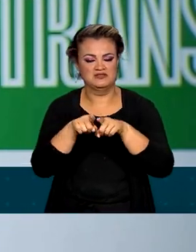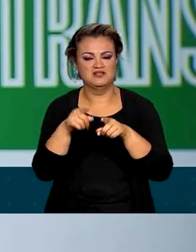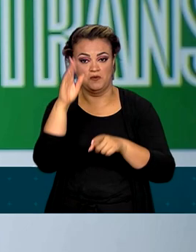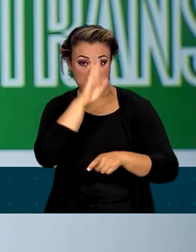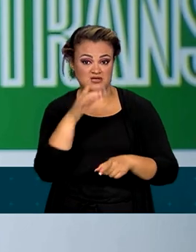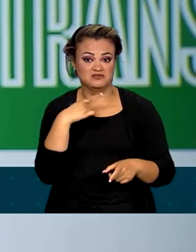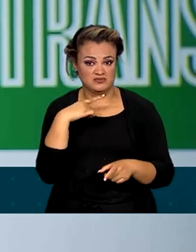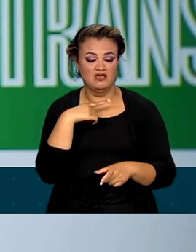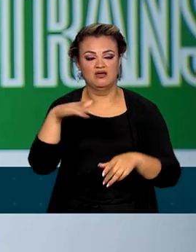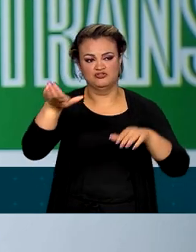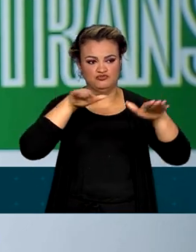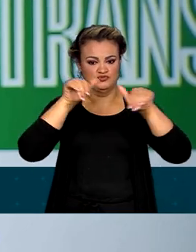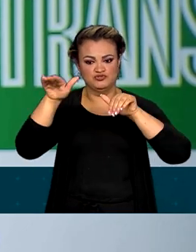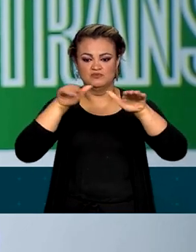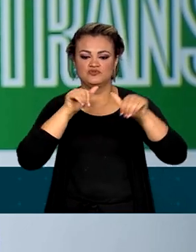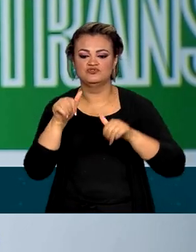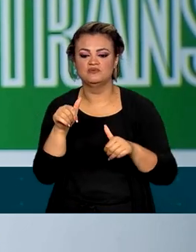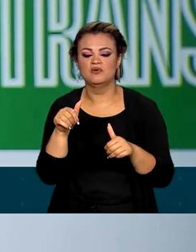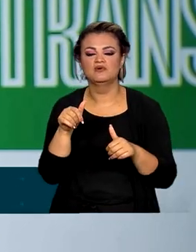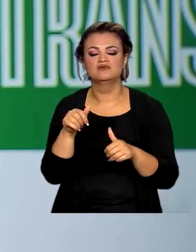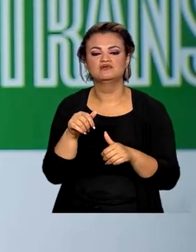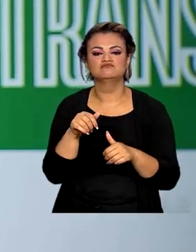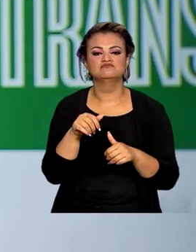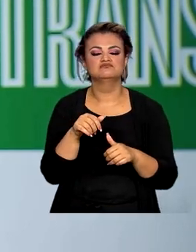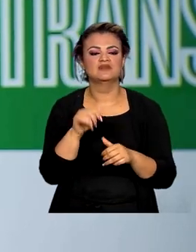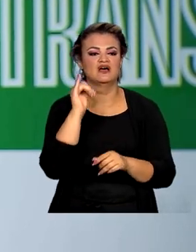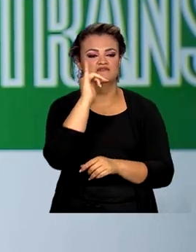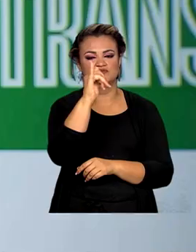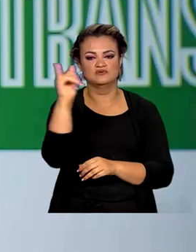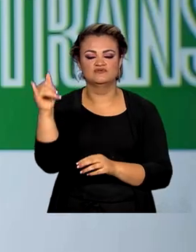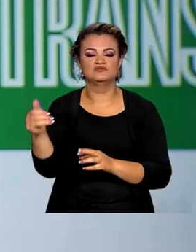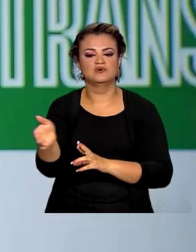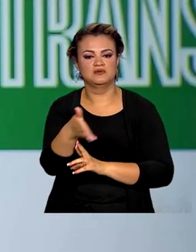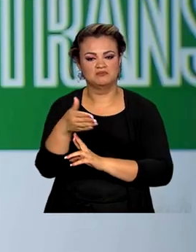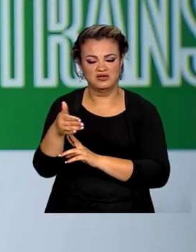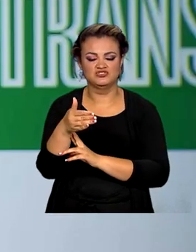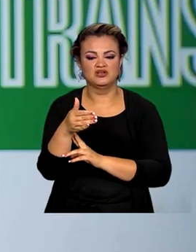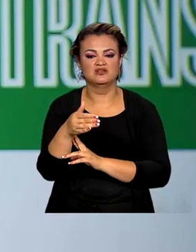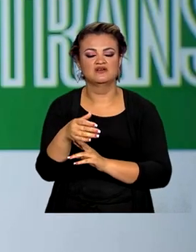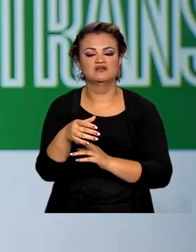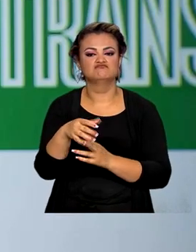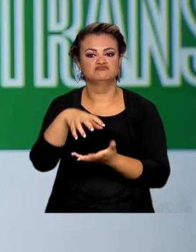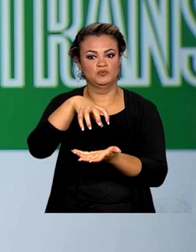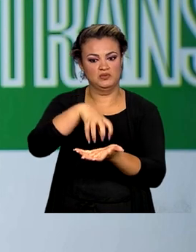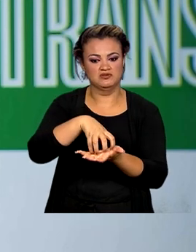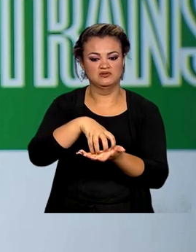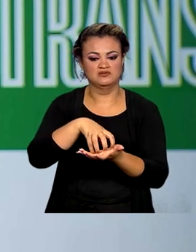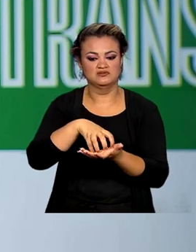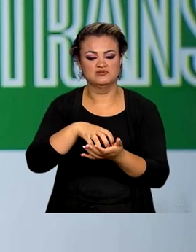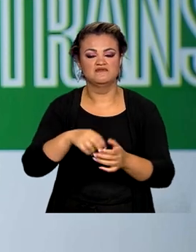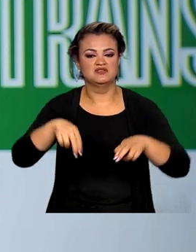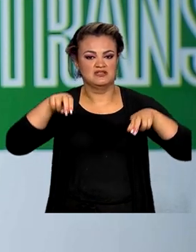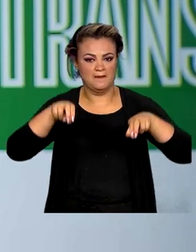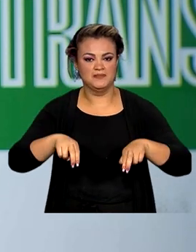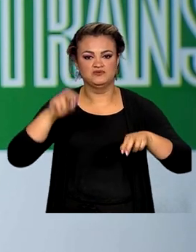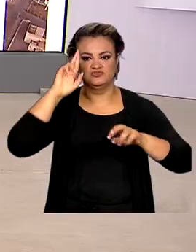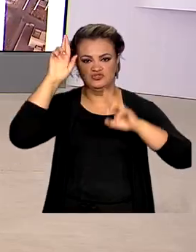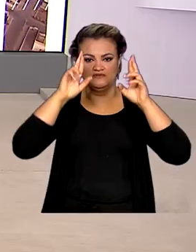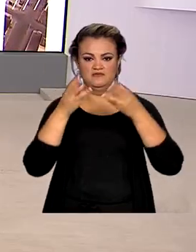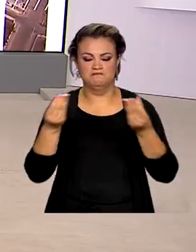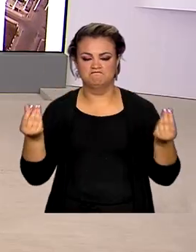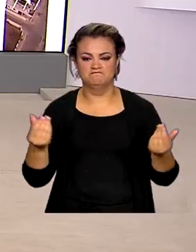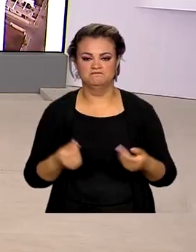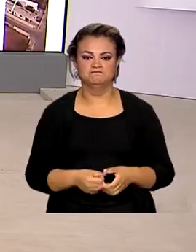foi um convite, enfim, por nota verbal nas embaixadas aqui. Será a posse com a presença do maior número de chefes de Estado.